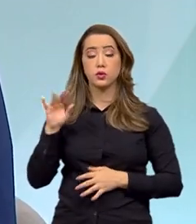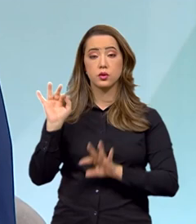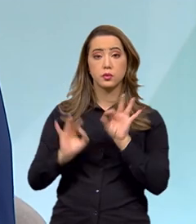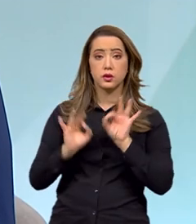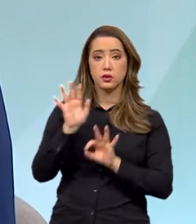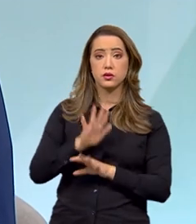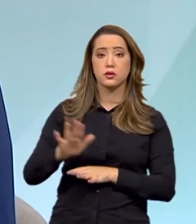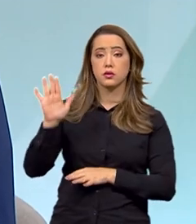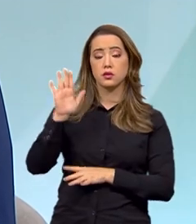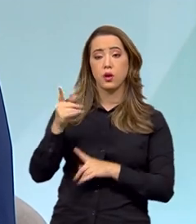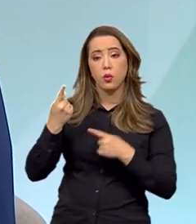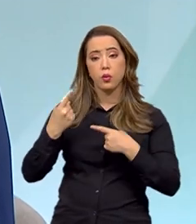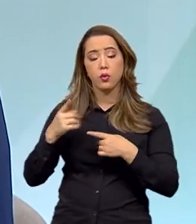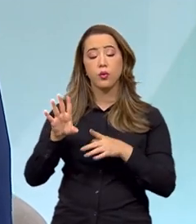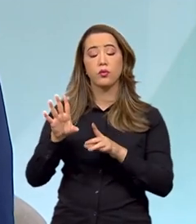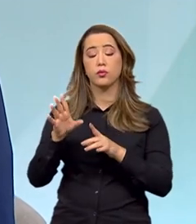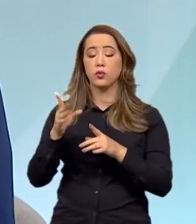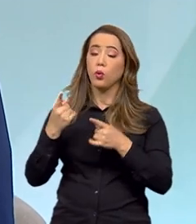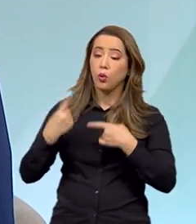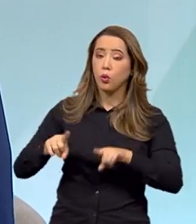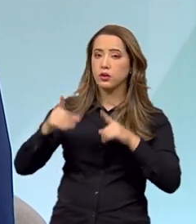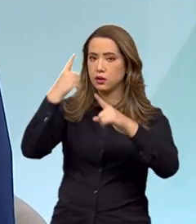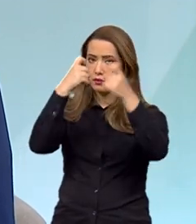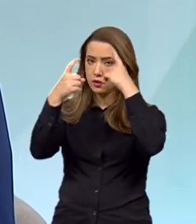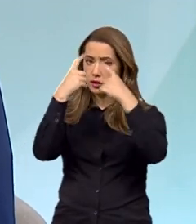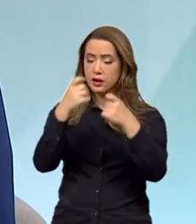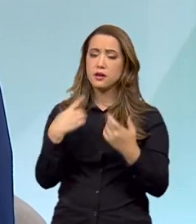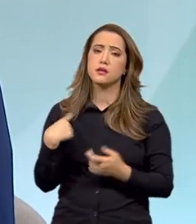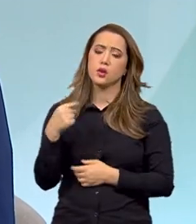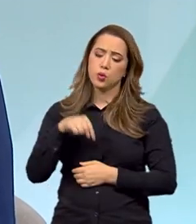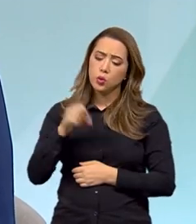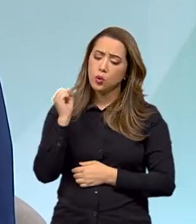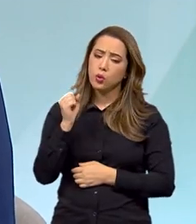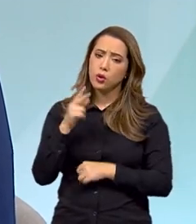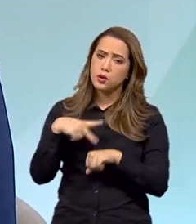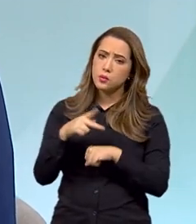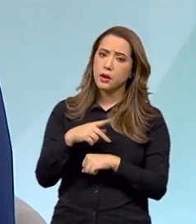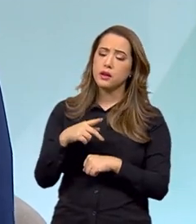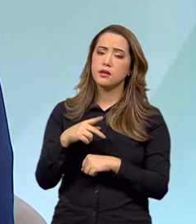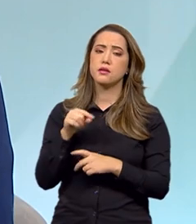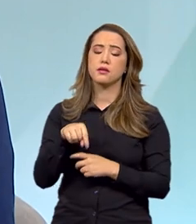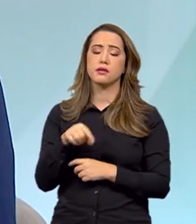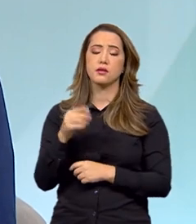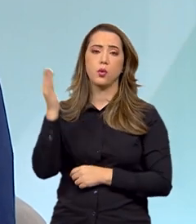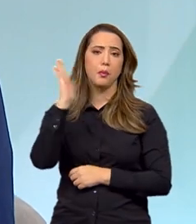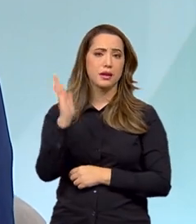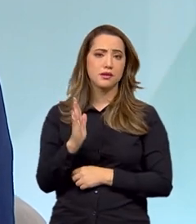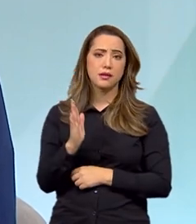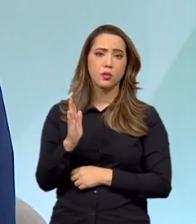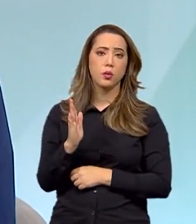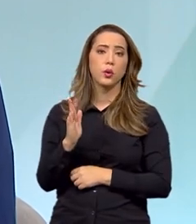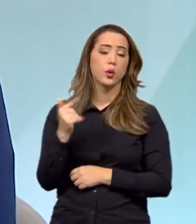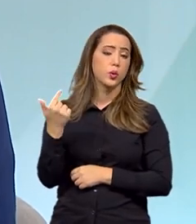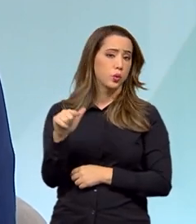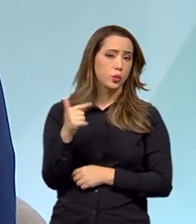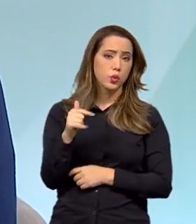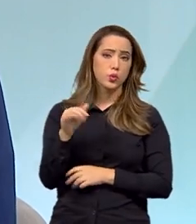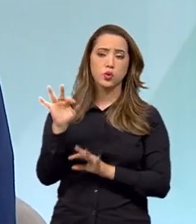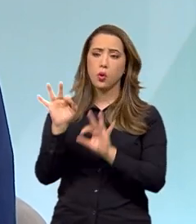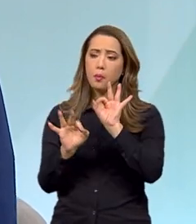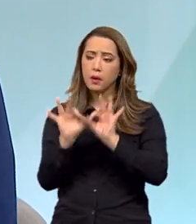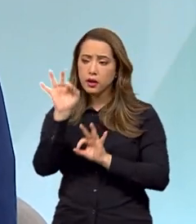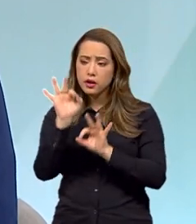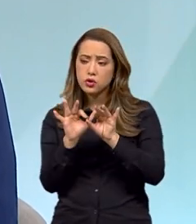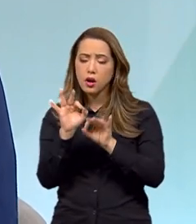Apesar da criança ser tão vítima das violências aqui no nosso país, o Brasil ainda não tinha um plano estruturado,